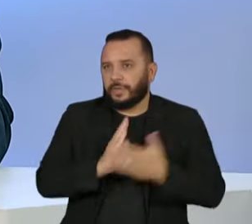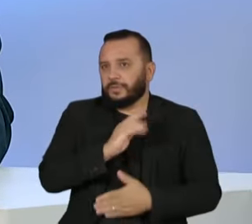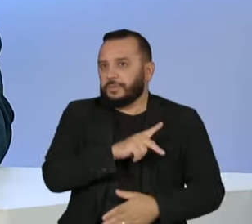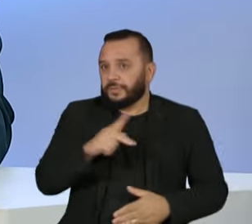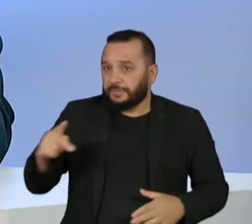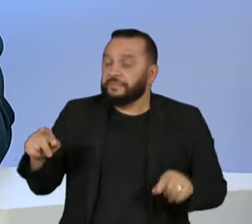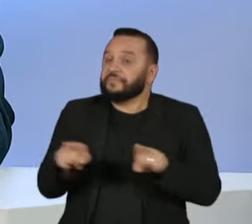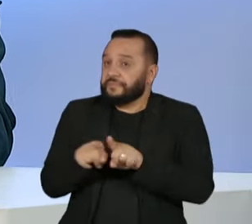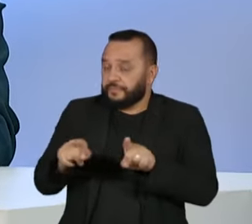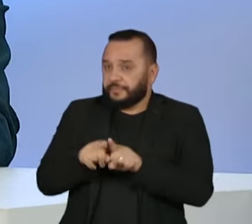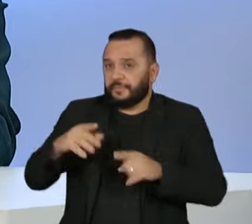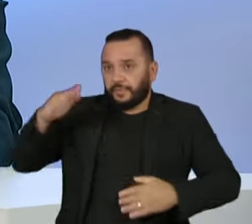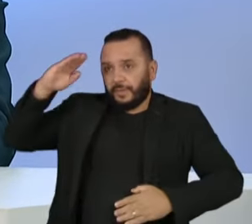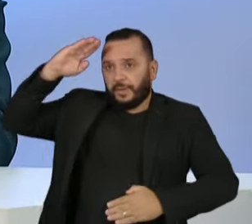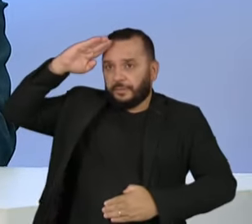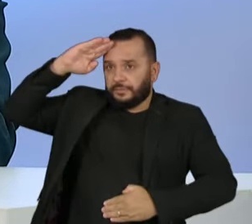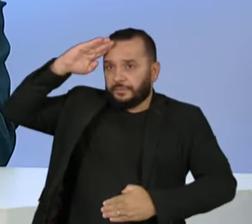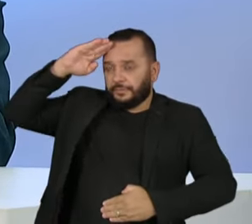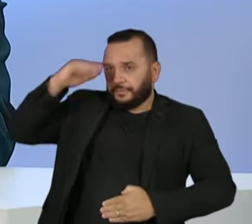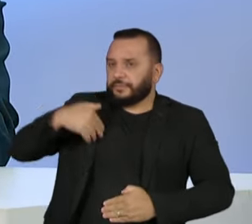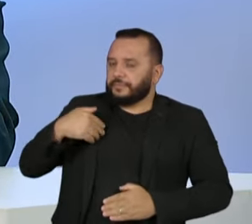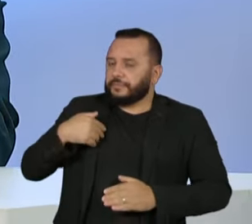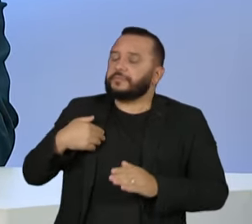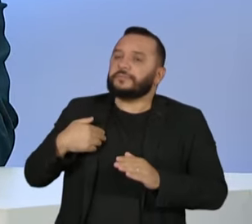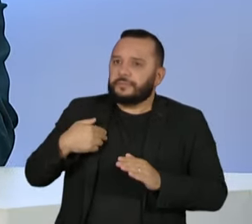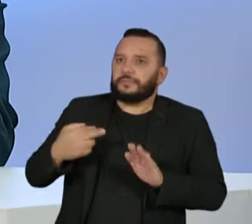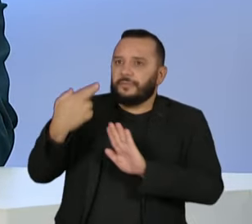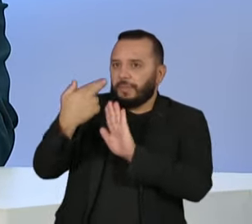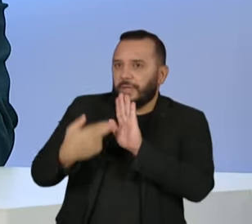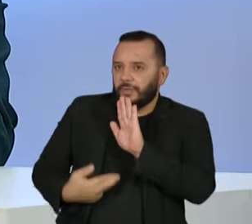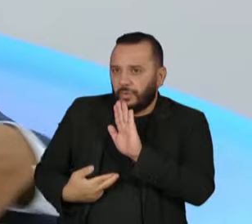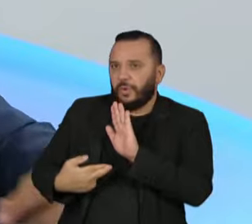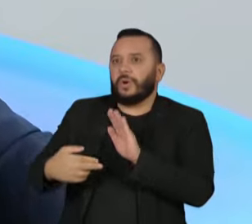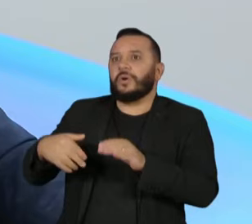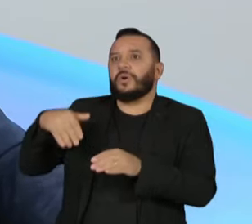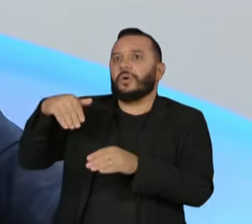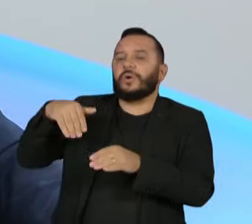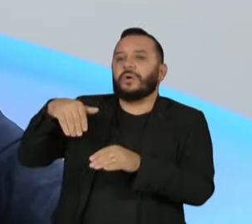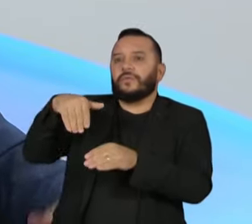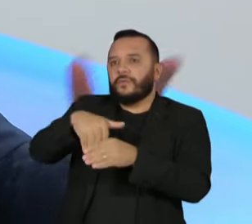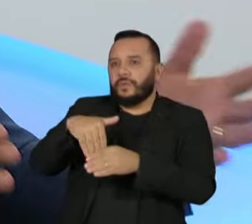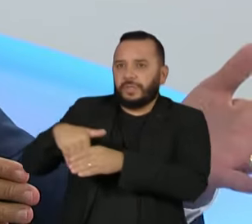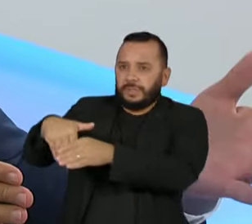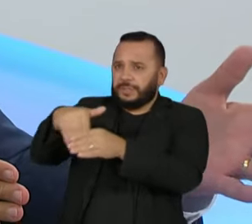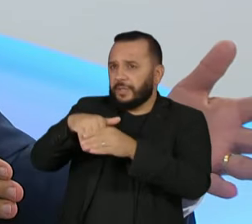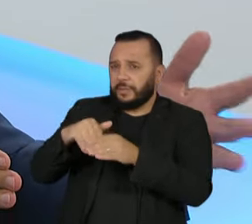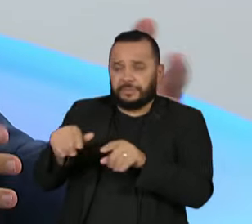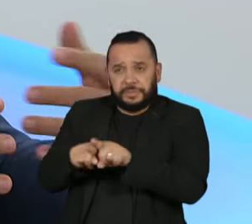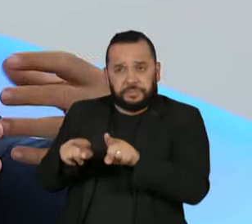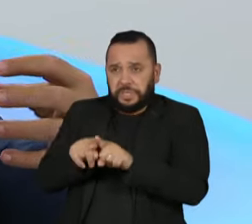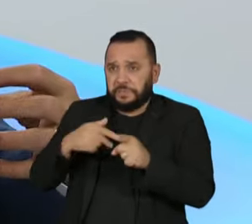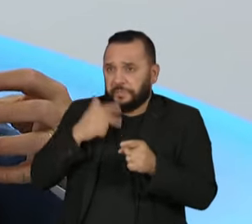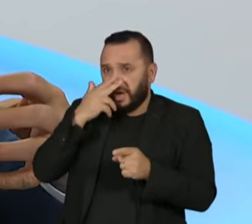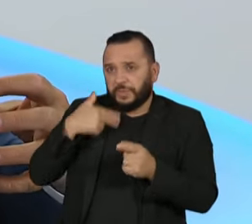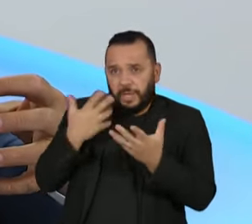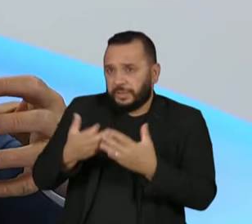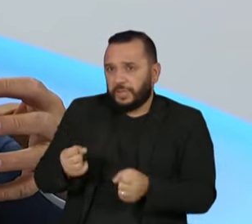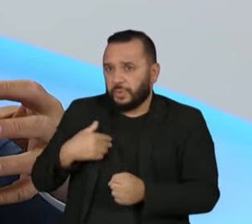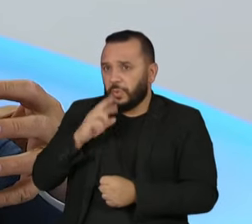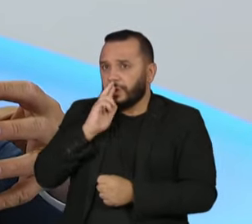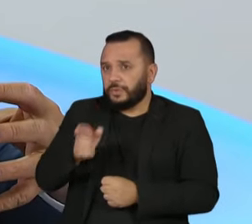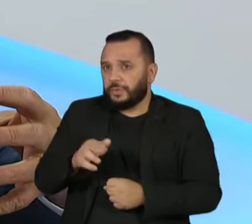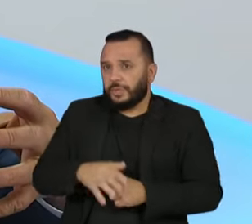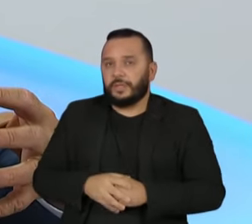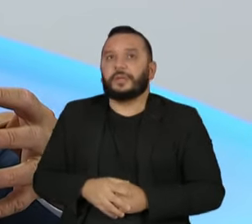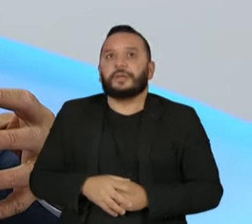relatório das urnas eletrônicas e pelas notas que também compartilhou. Olha, eu elogiei naquela